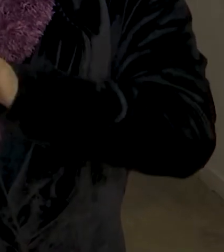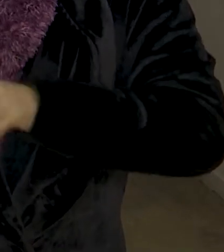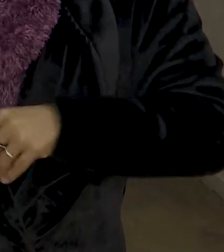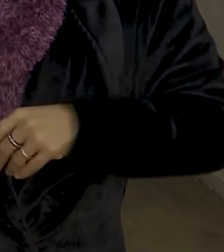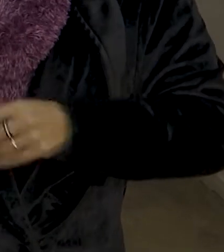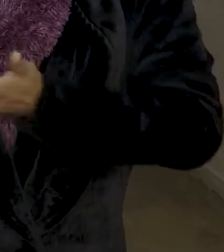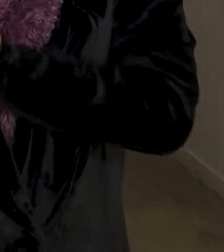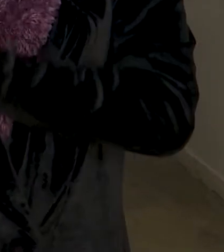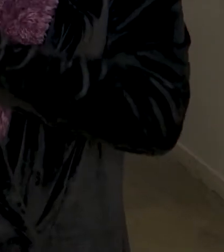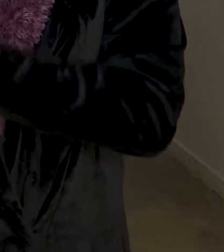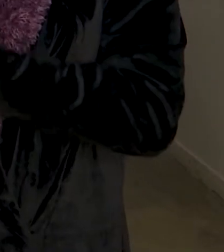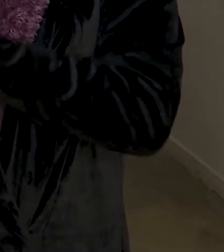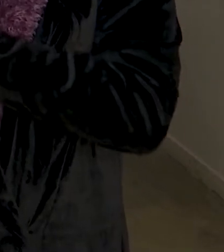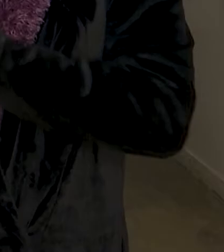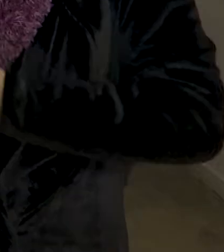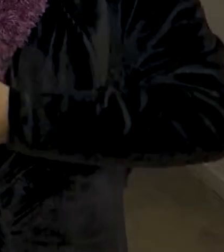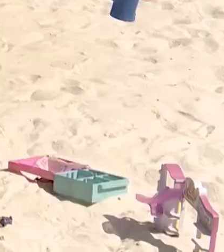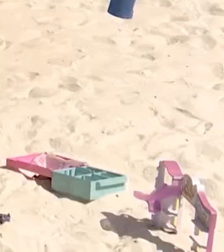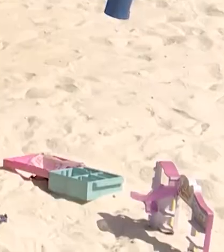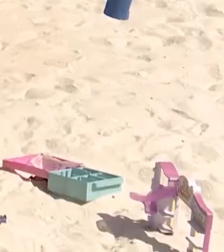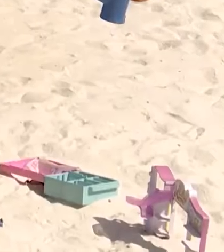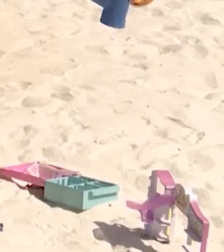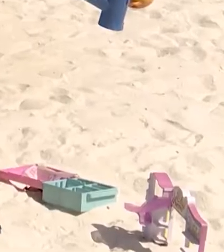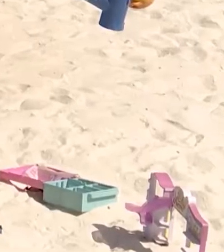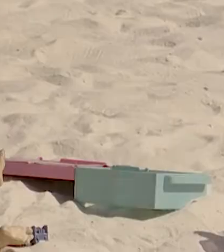como L2, que é como segunda língua.